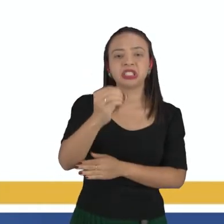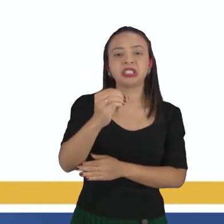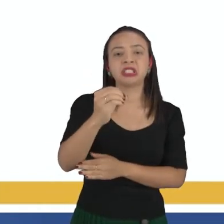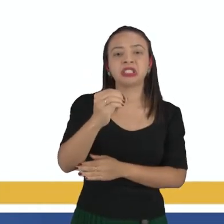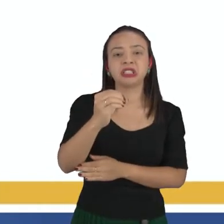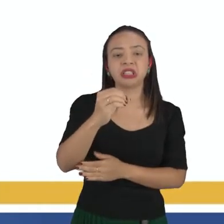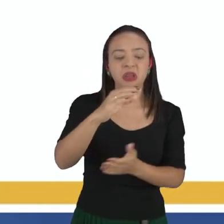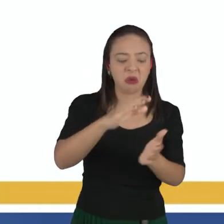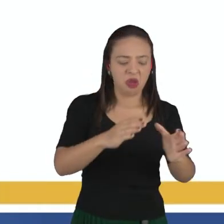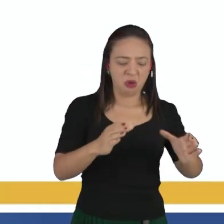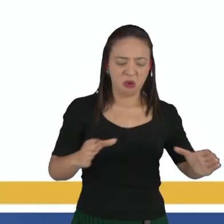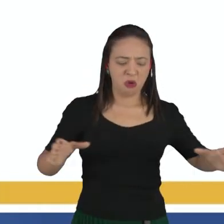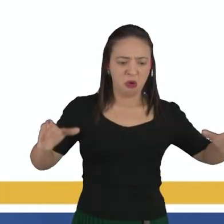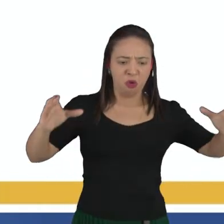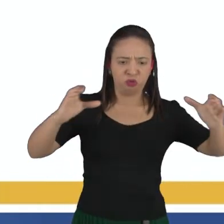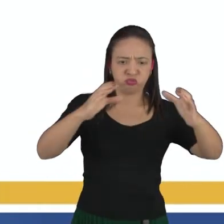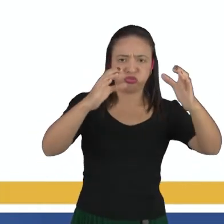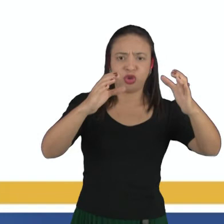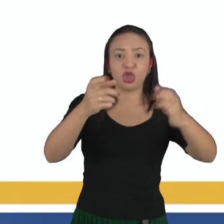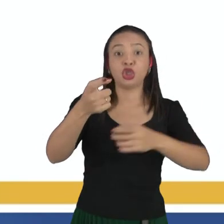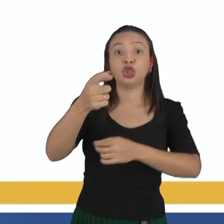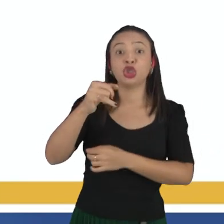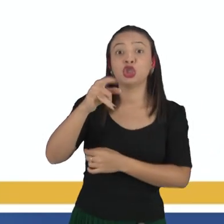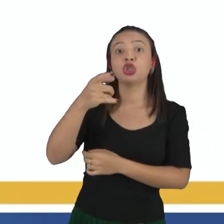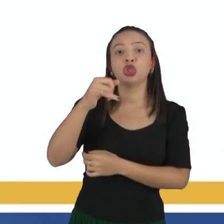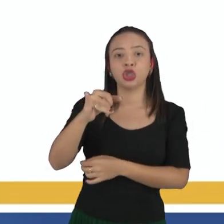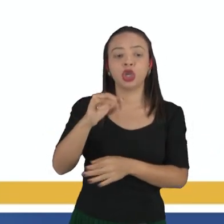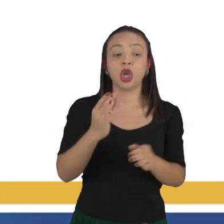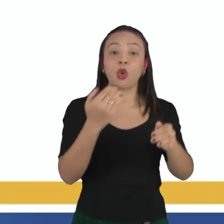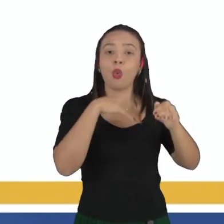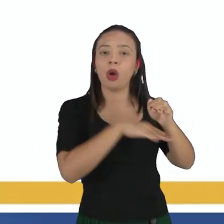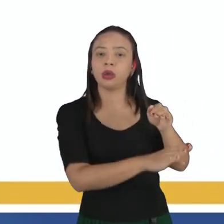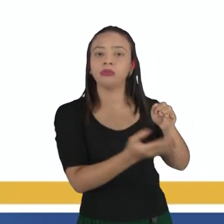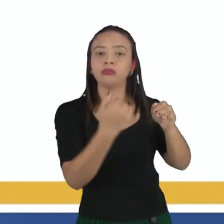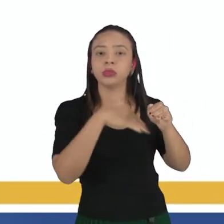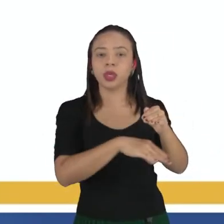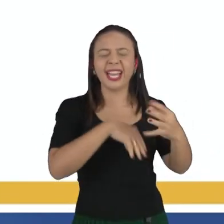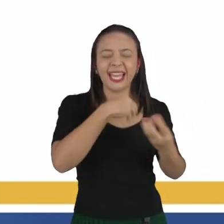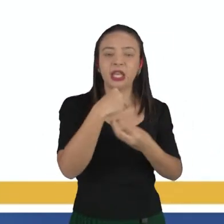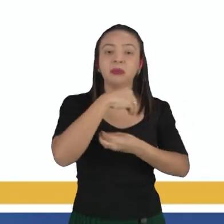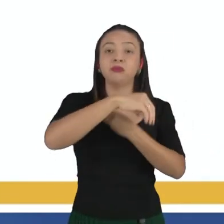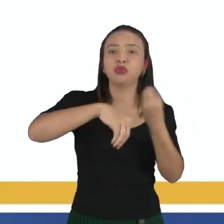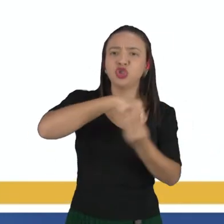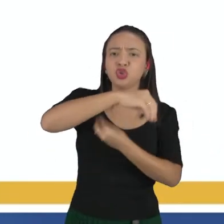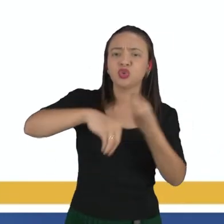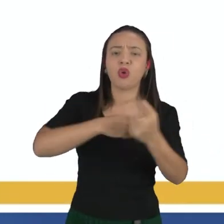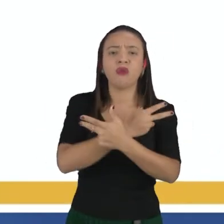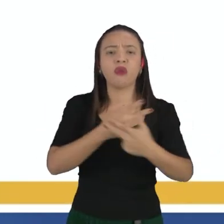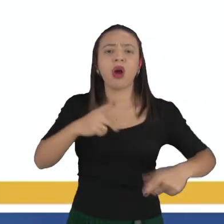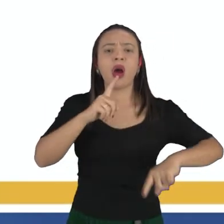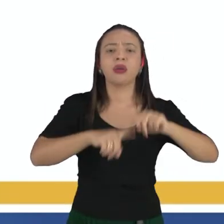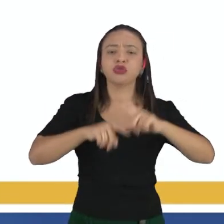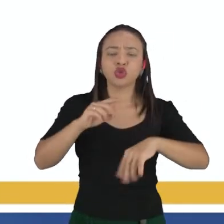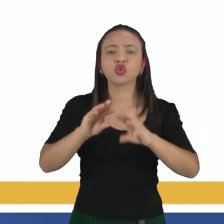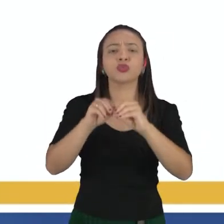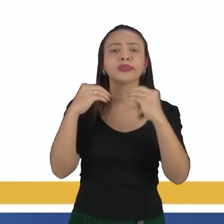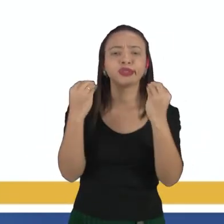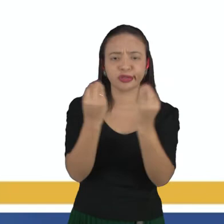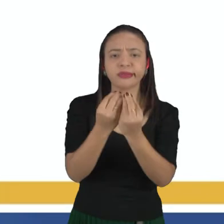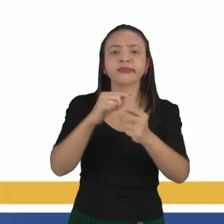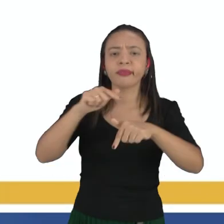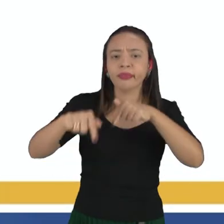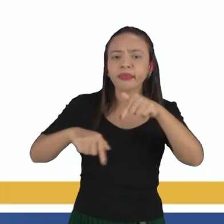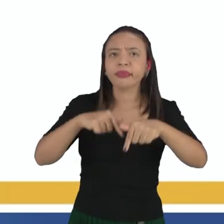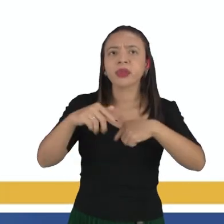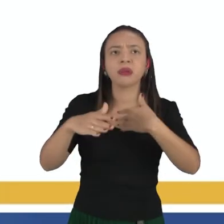urinas e colocou no porão de sua casa e adicionou alguns produtos químicos que foi escolhido arbitrariamente. Um